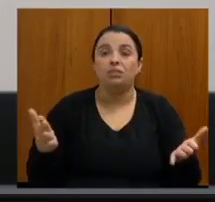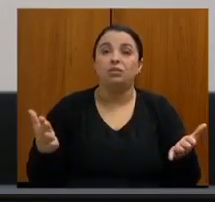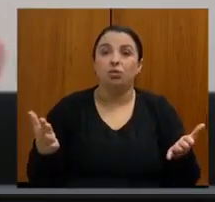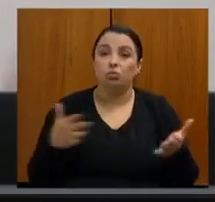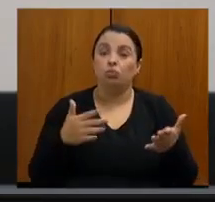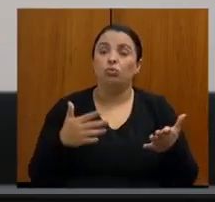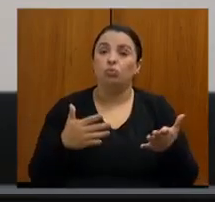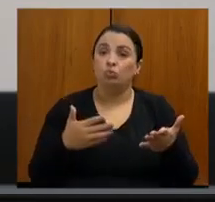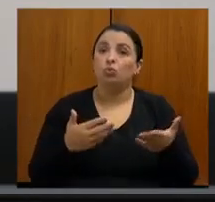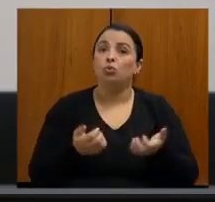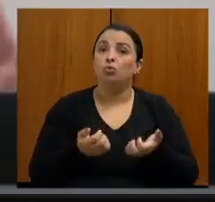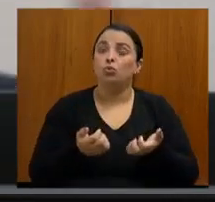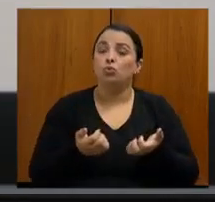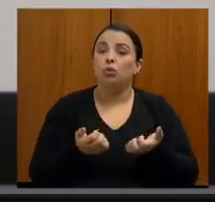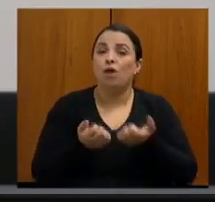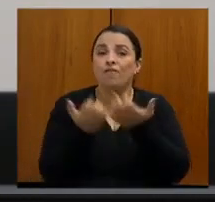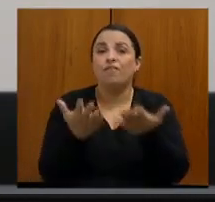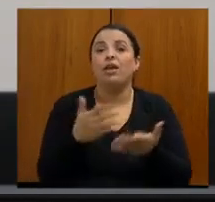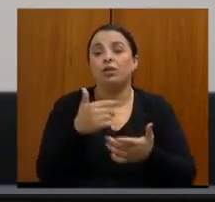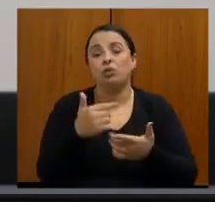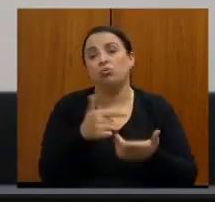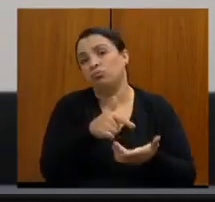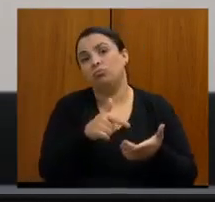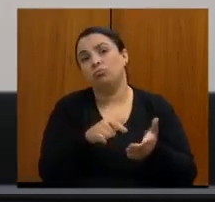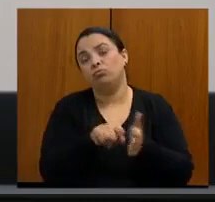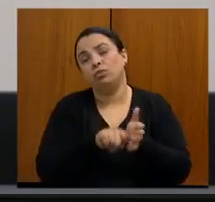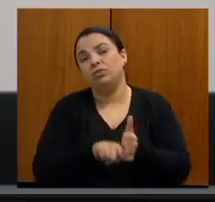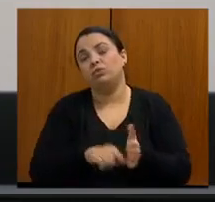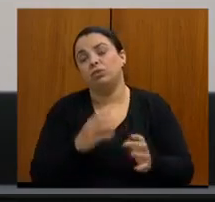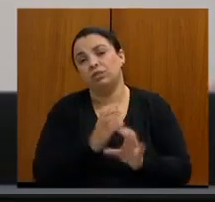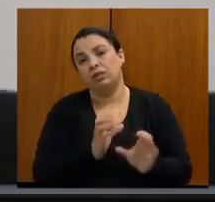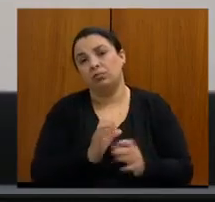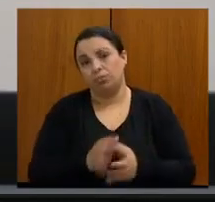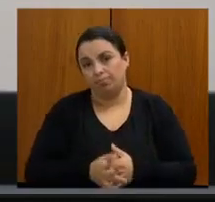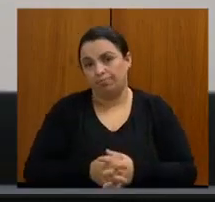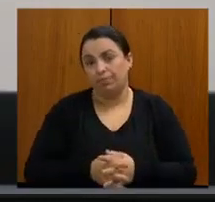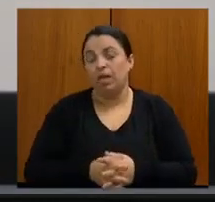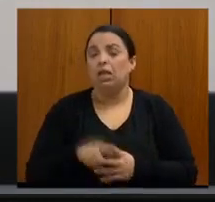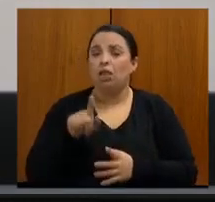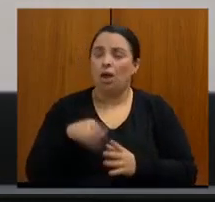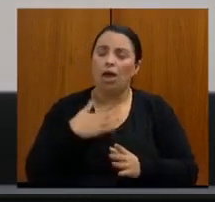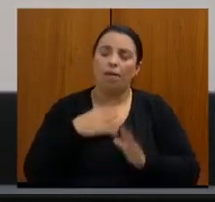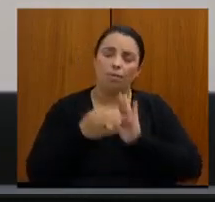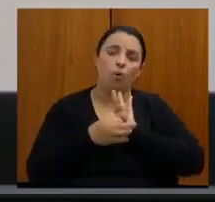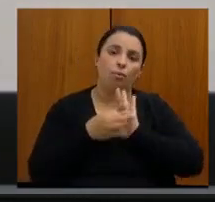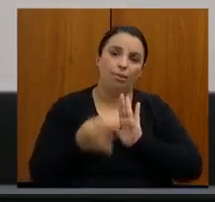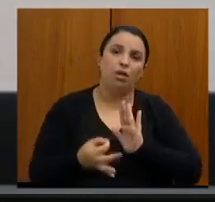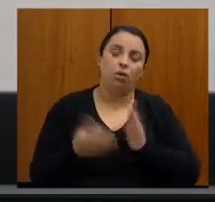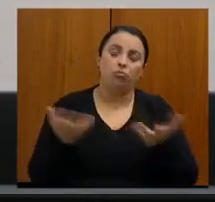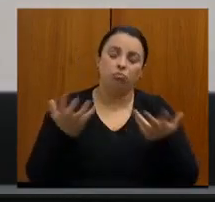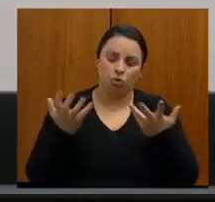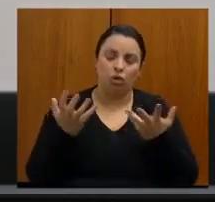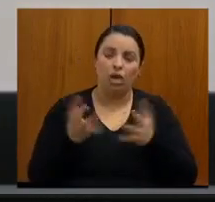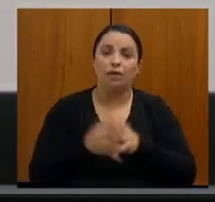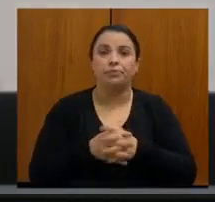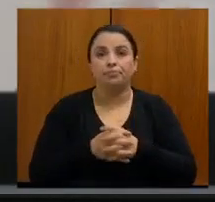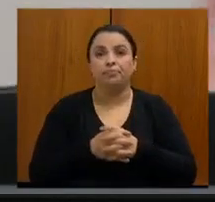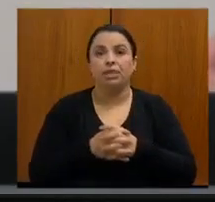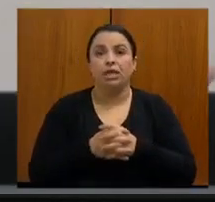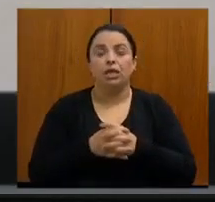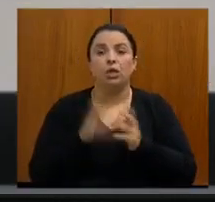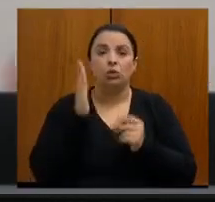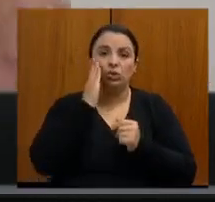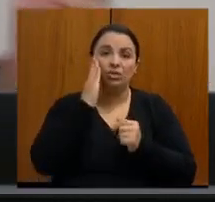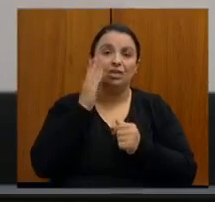também, que já trabalha com a rede de diagnóstico. Então, essa que a sugestão que eu gostaria de dar aqui. Eu